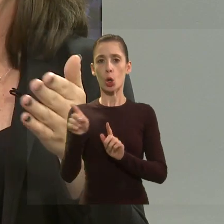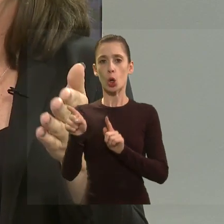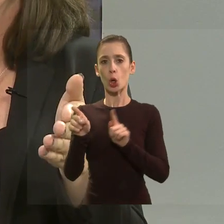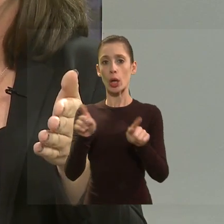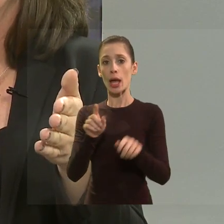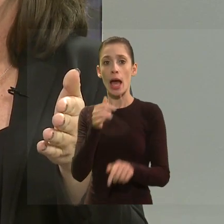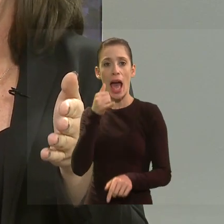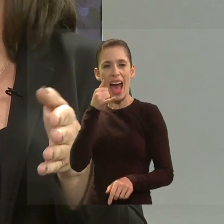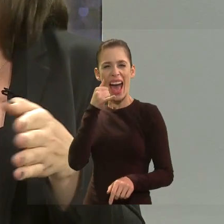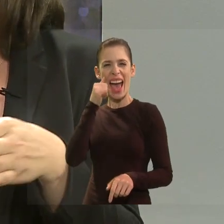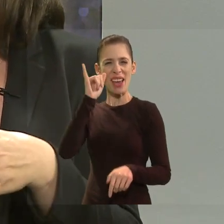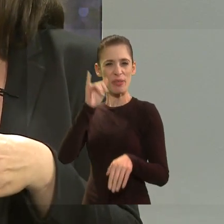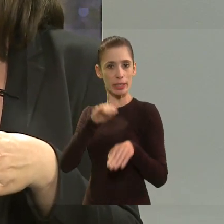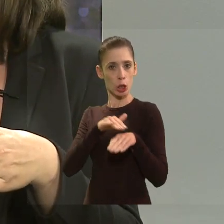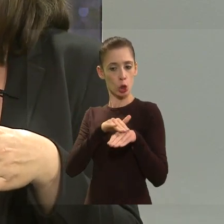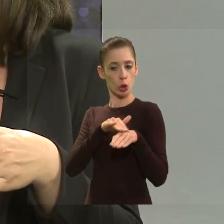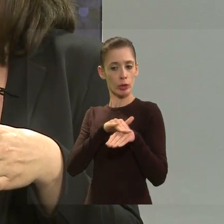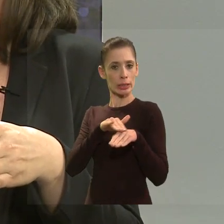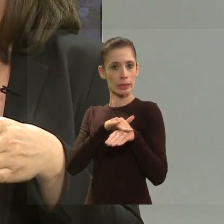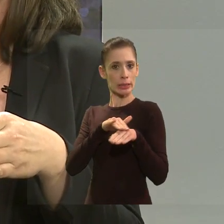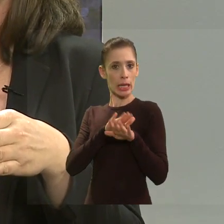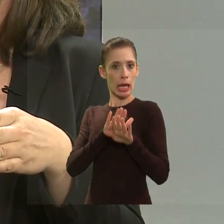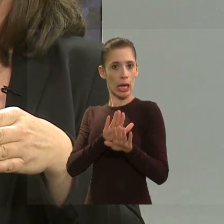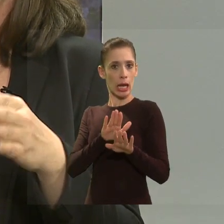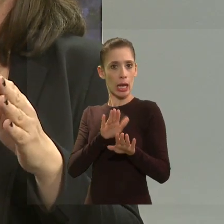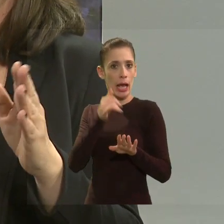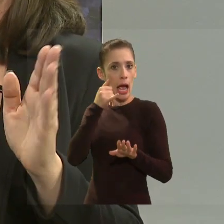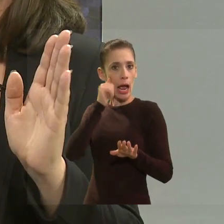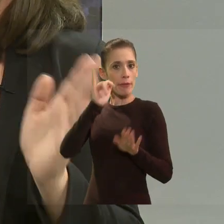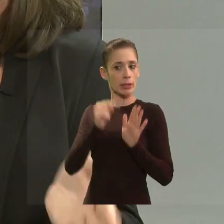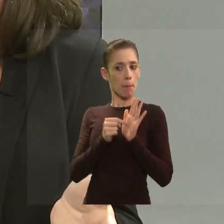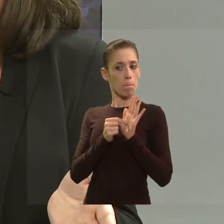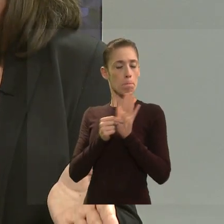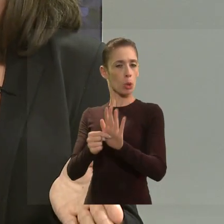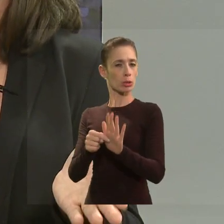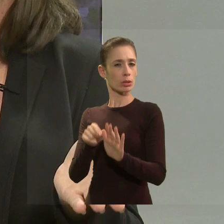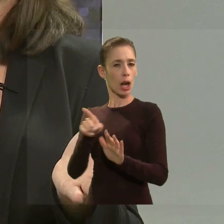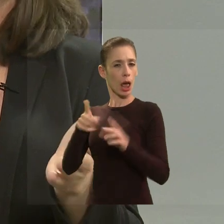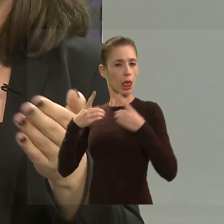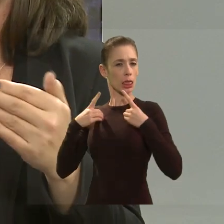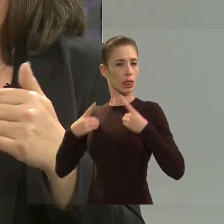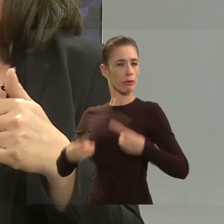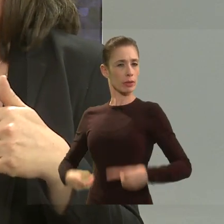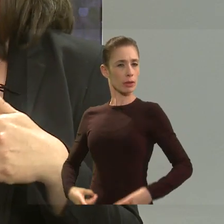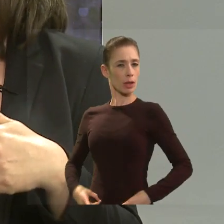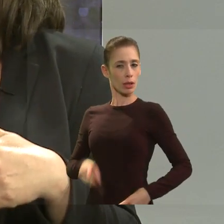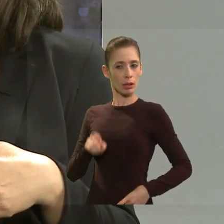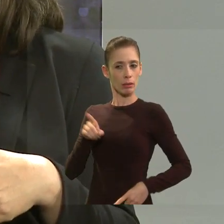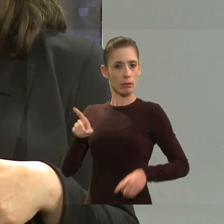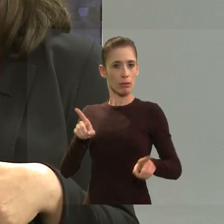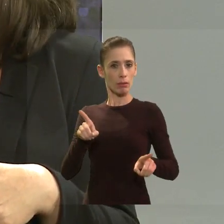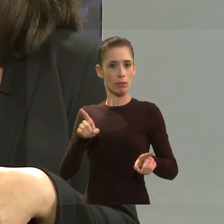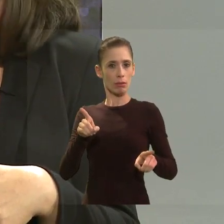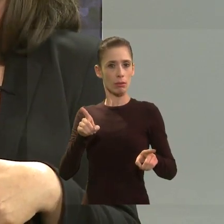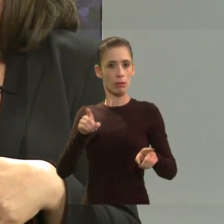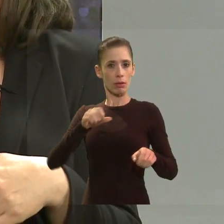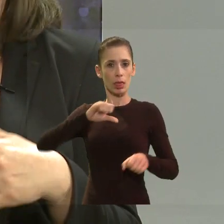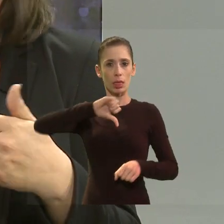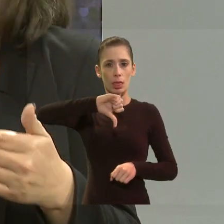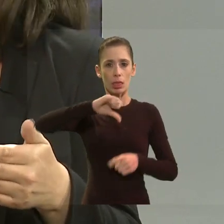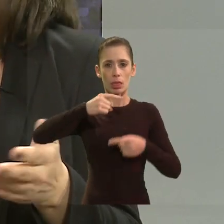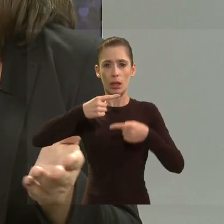apontasse para a pessoa você estivesse mostrando para ela que ela é deficiente e que isso fosse algo negativo